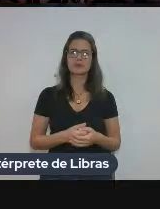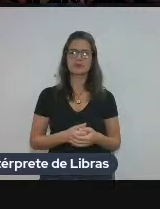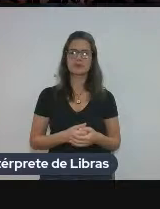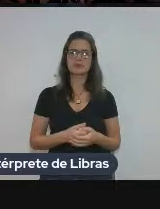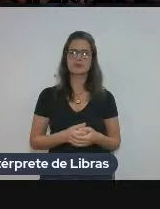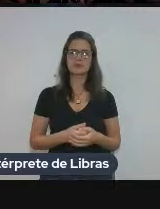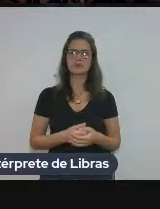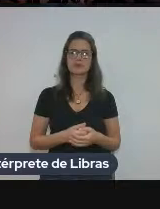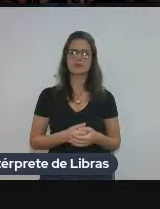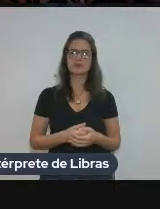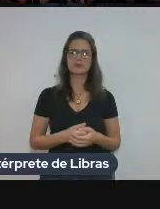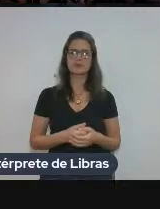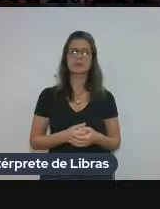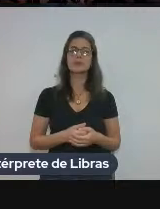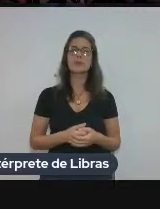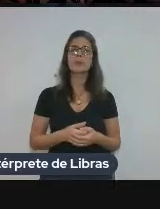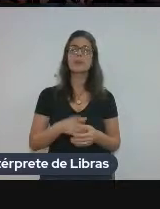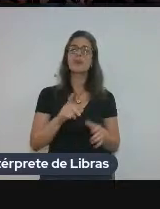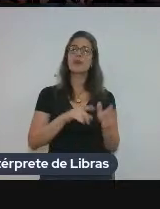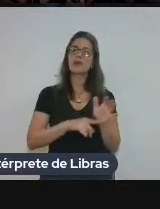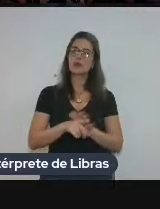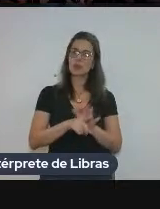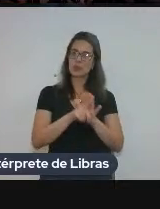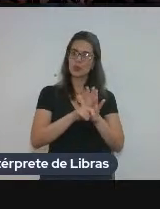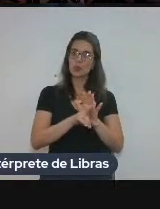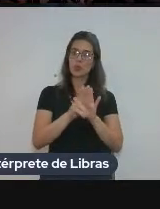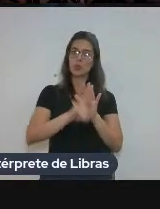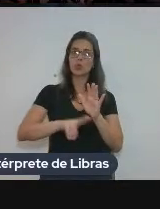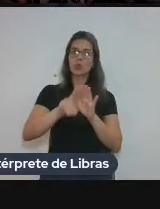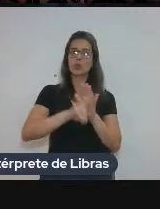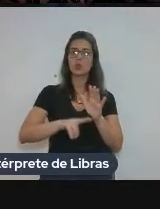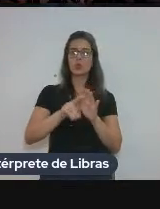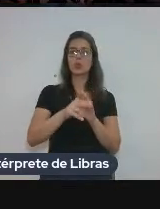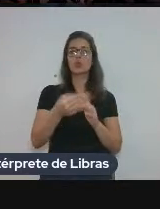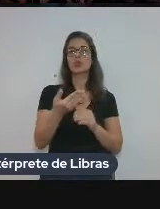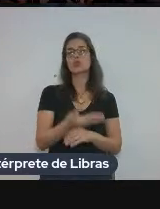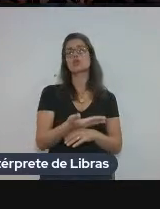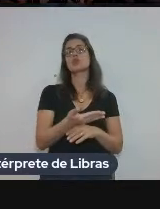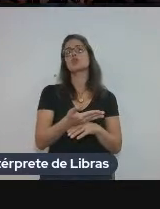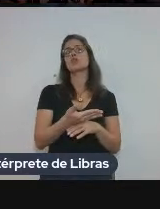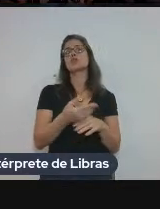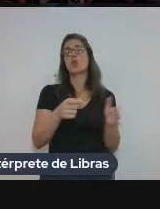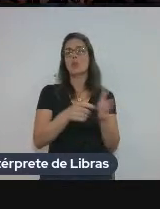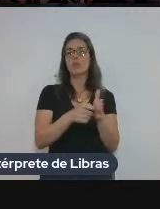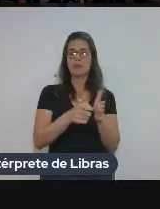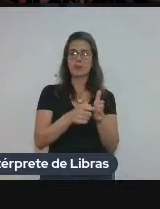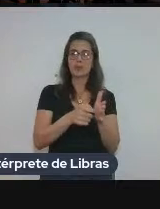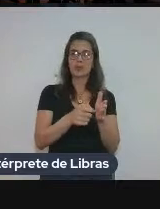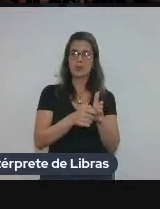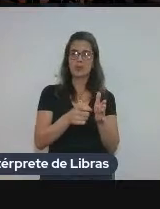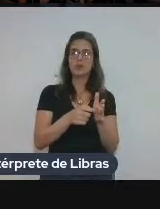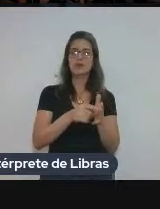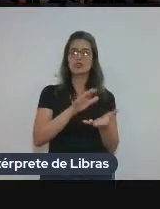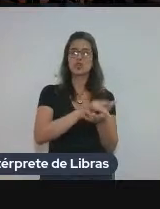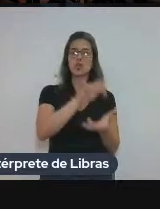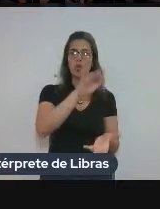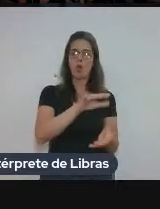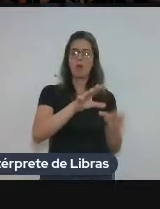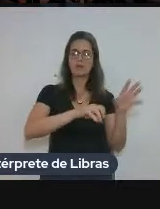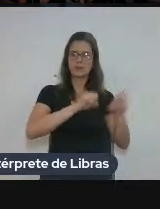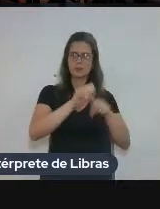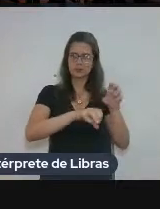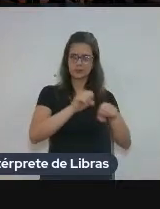Bom, a exploração, ela foi feita com esse programa chamado Sketch Engine. Ele é um programa de exploração de corpos.